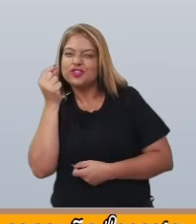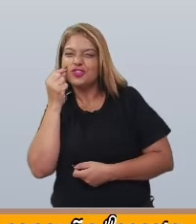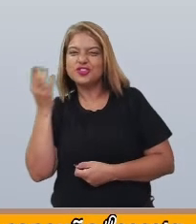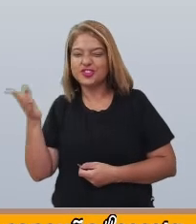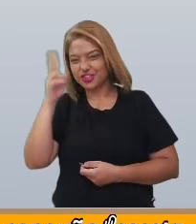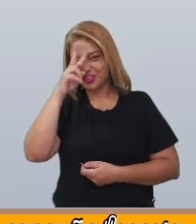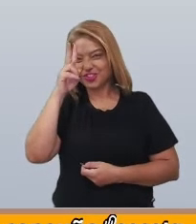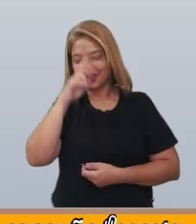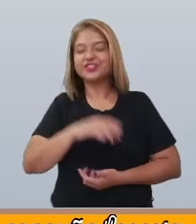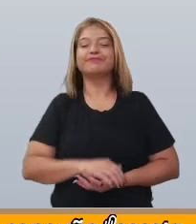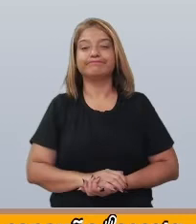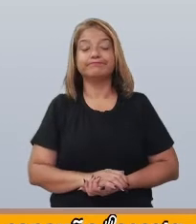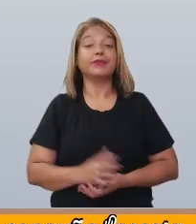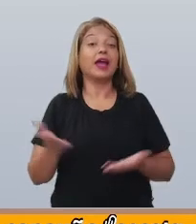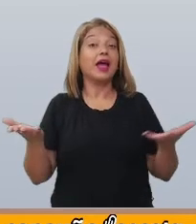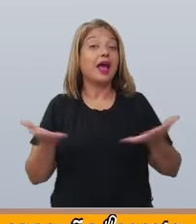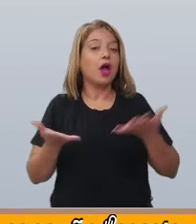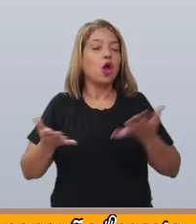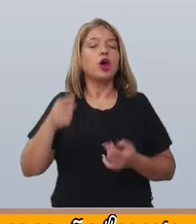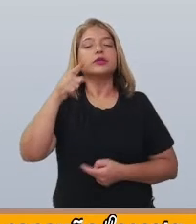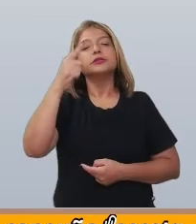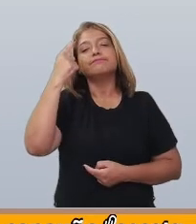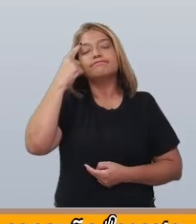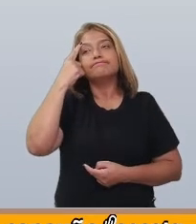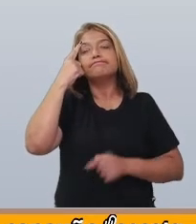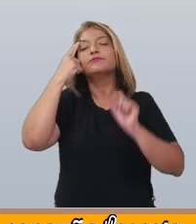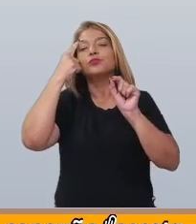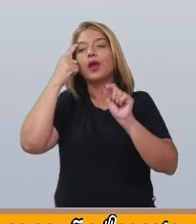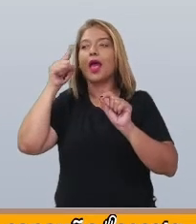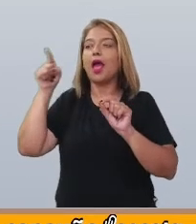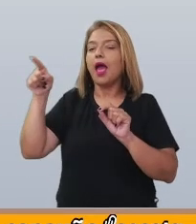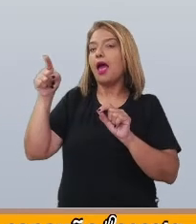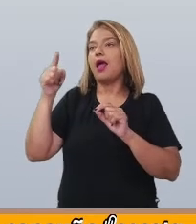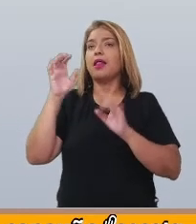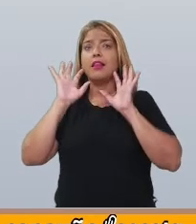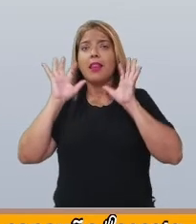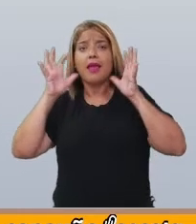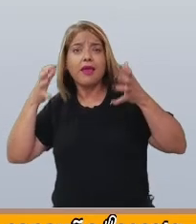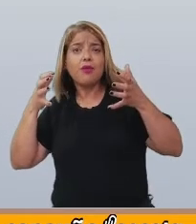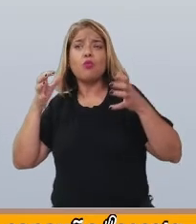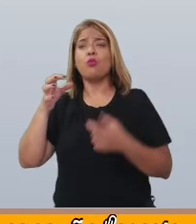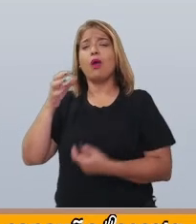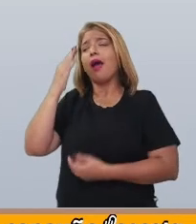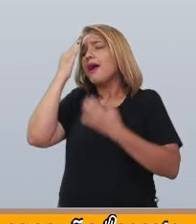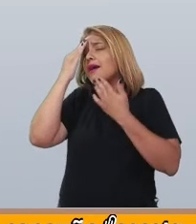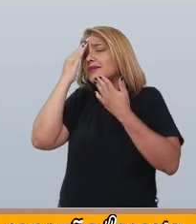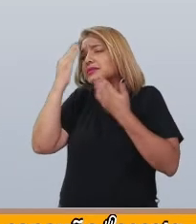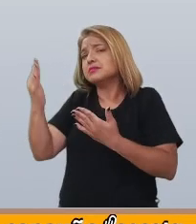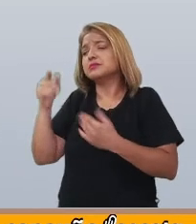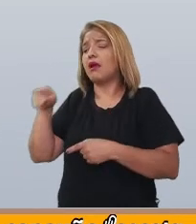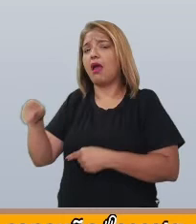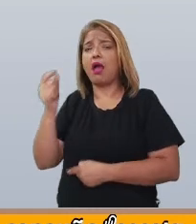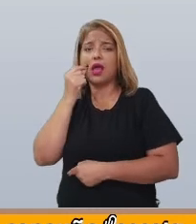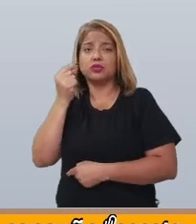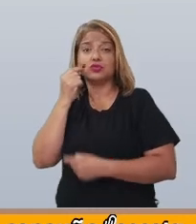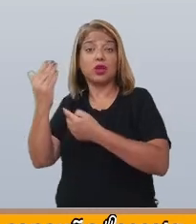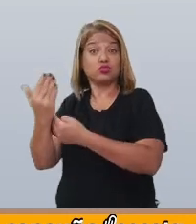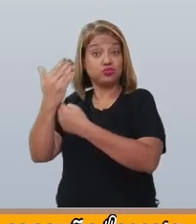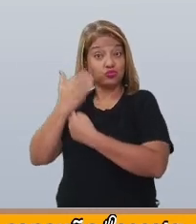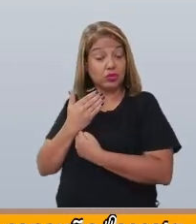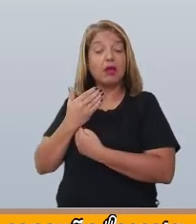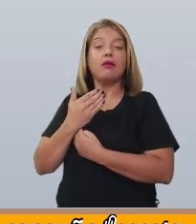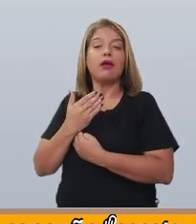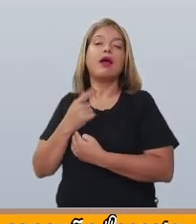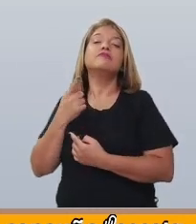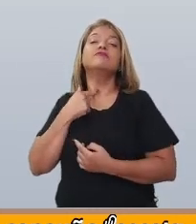Imagine que o leão ficou muito agradecido com a atitude do ratinho e quis